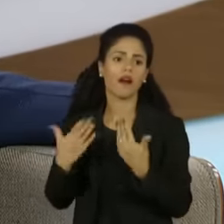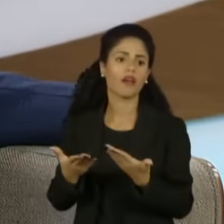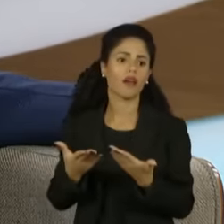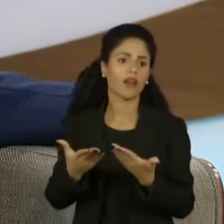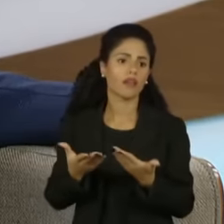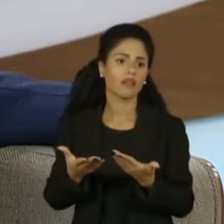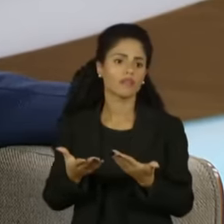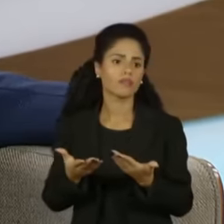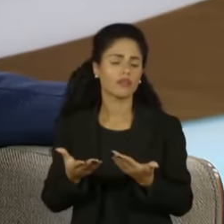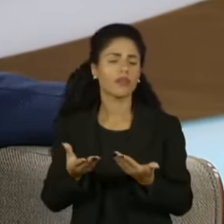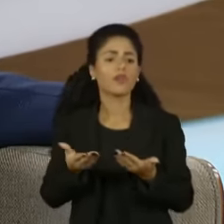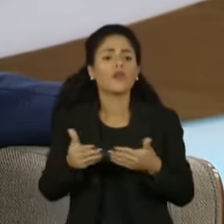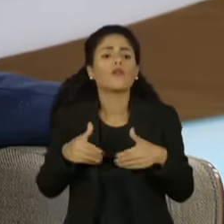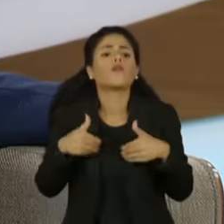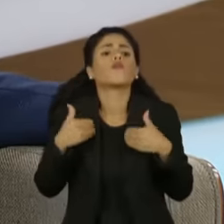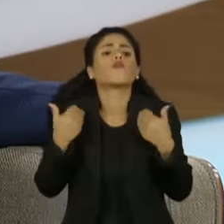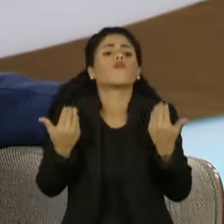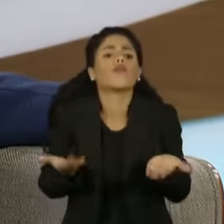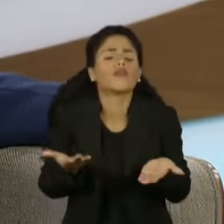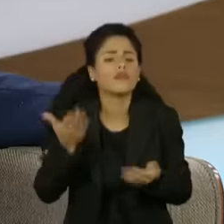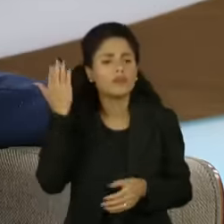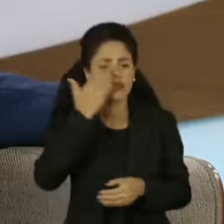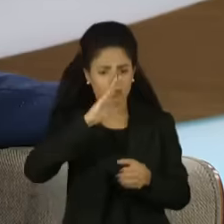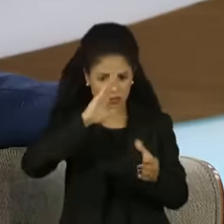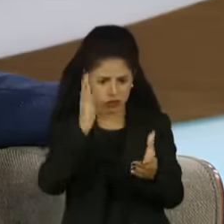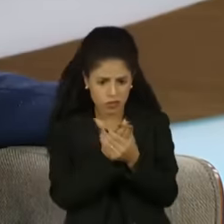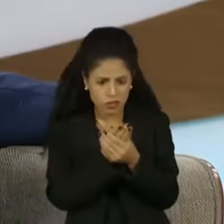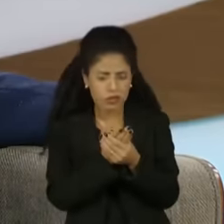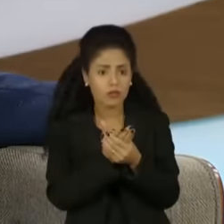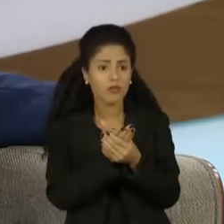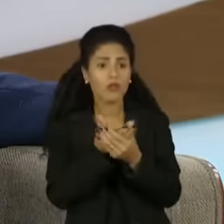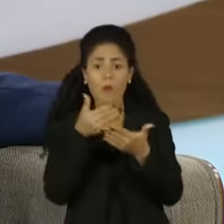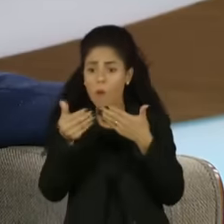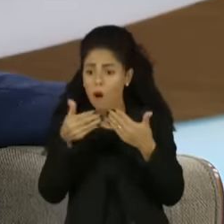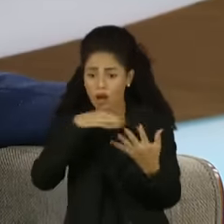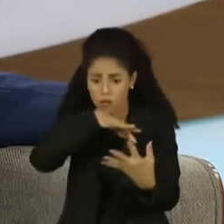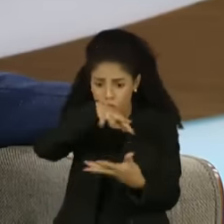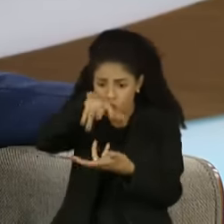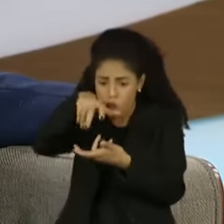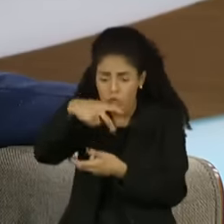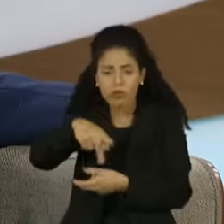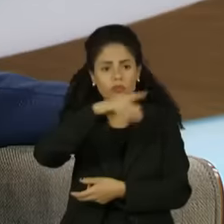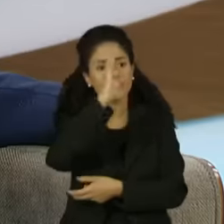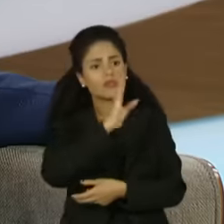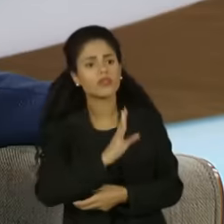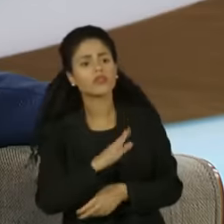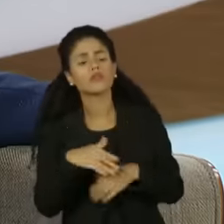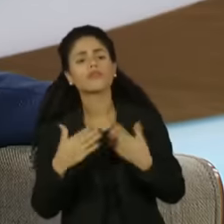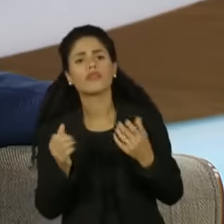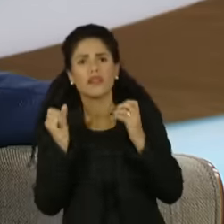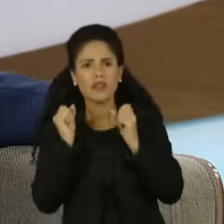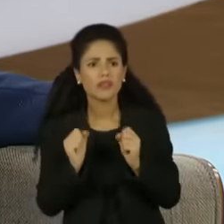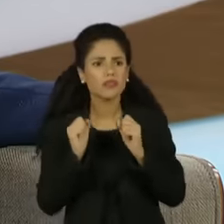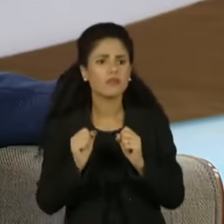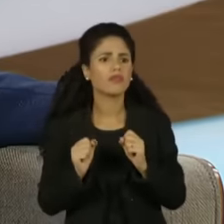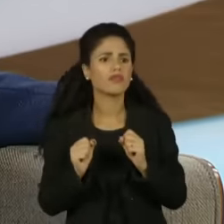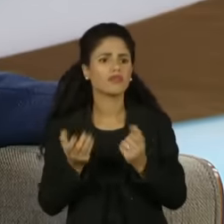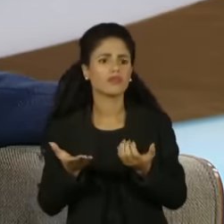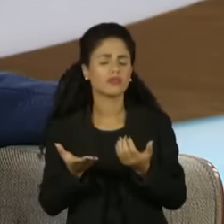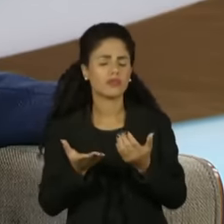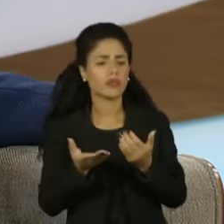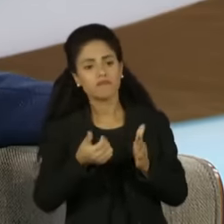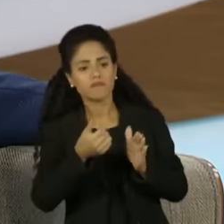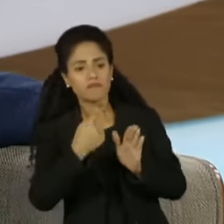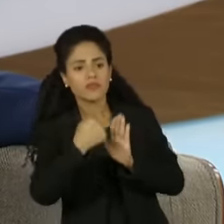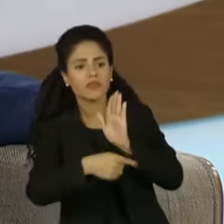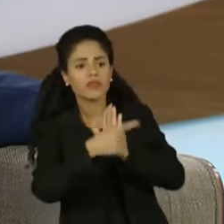pública. Qual é o processo judiciário, em qualquer lugar do mundo, inclusive no Brasil, que pode ter isenção, que pode